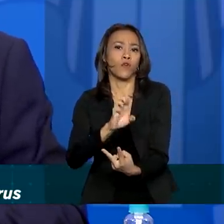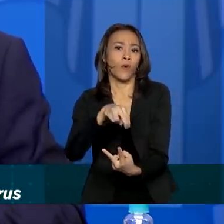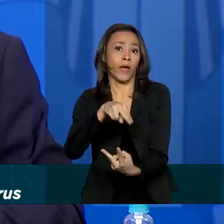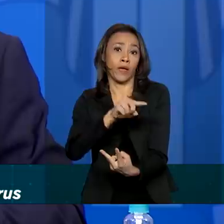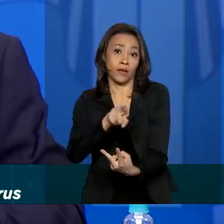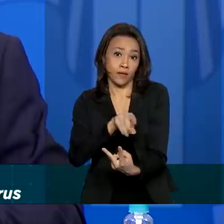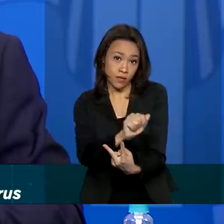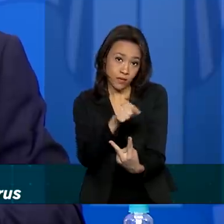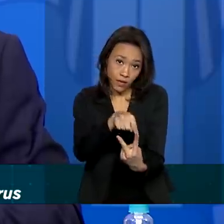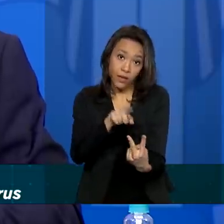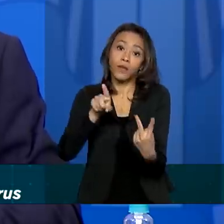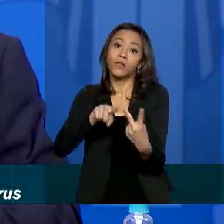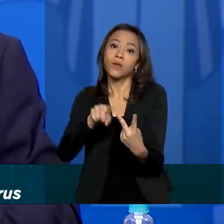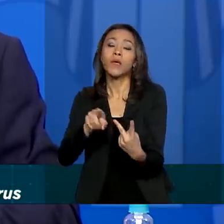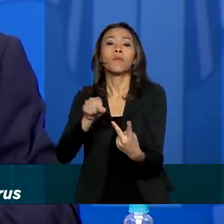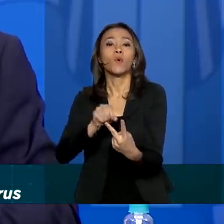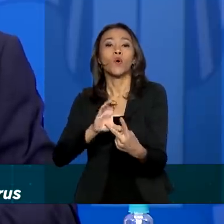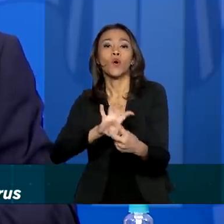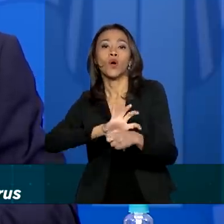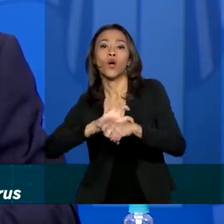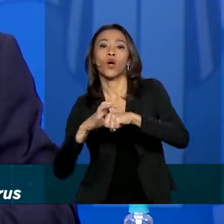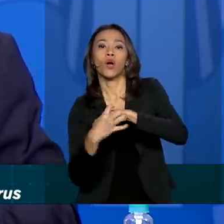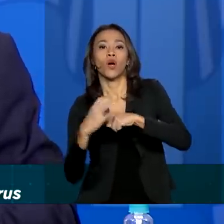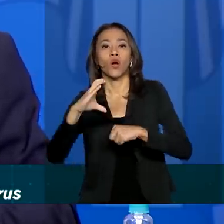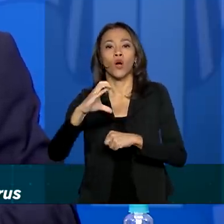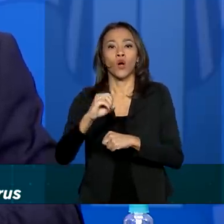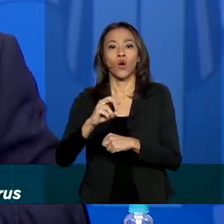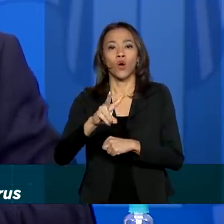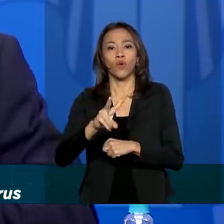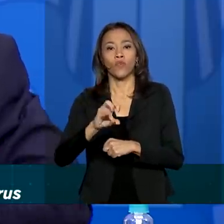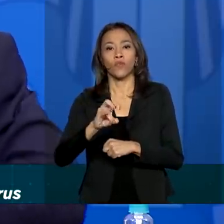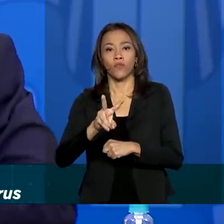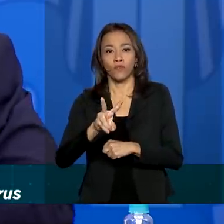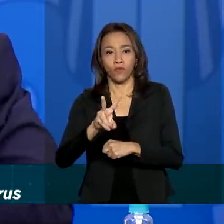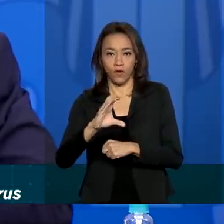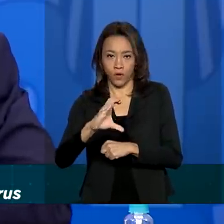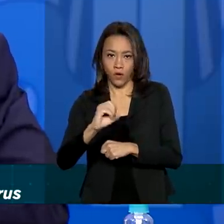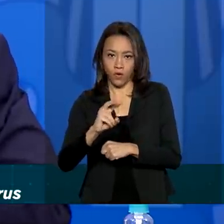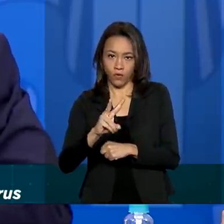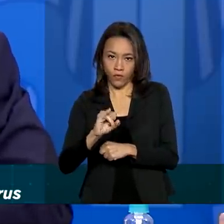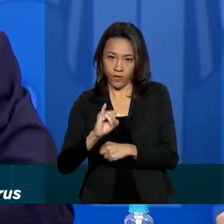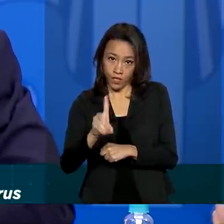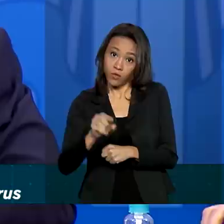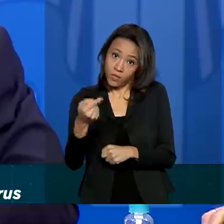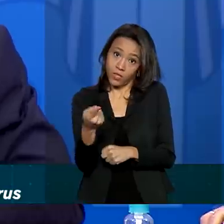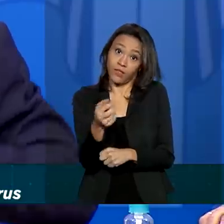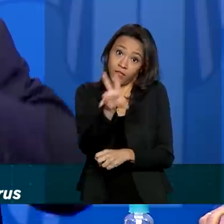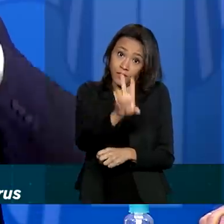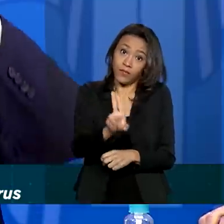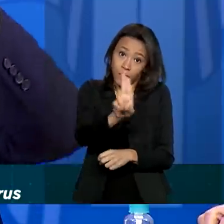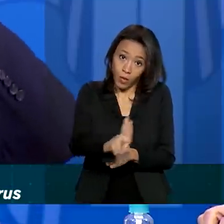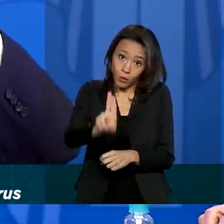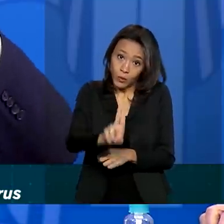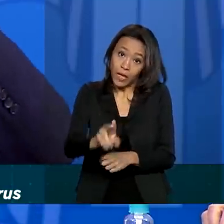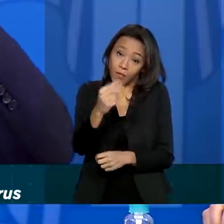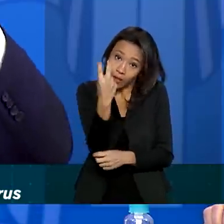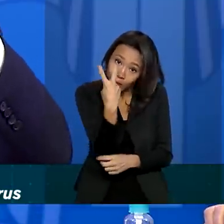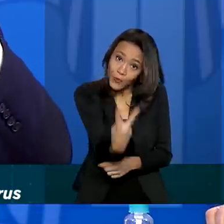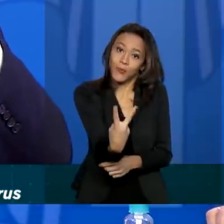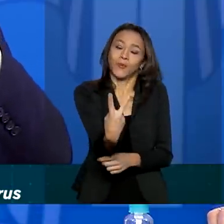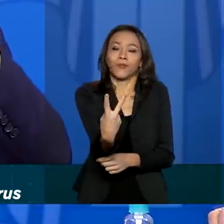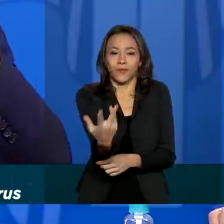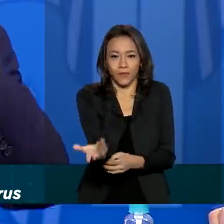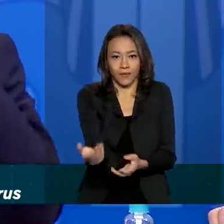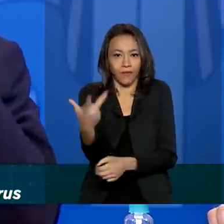esse também é uma ótima notícia, aí é uma vacina bivalente para essas duas coisas. Então, nós falamos do item